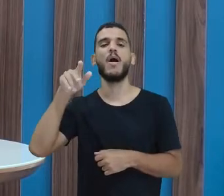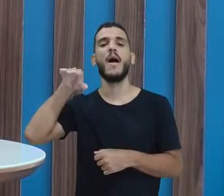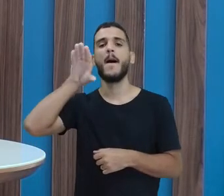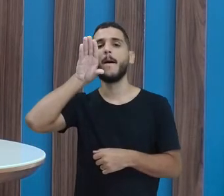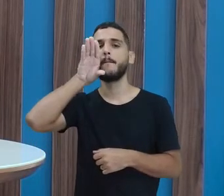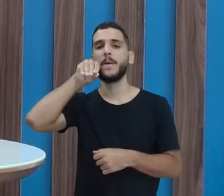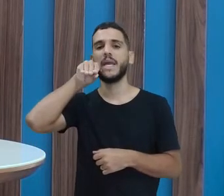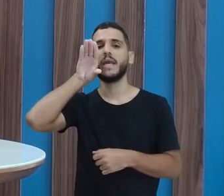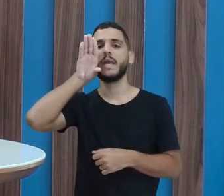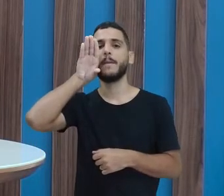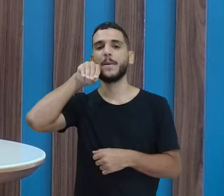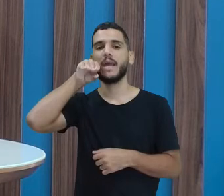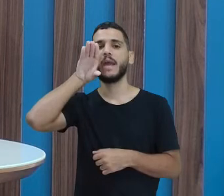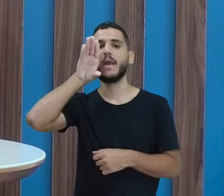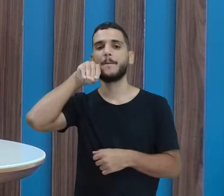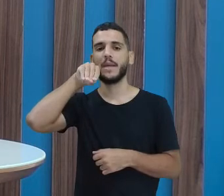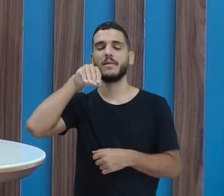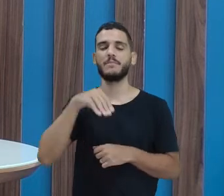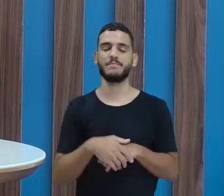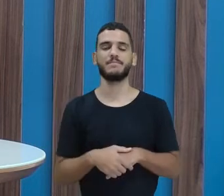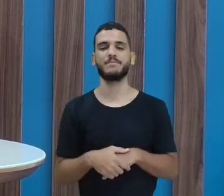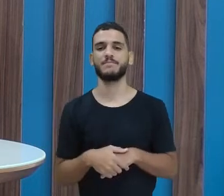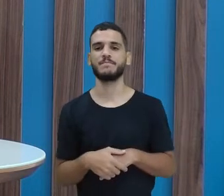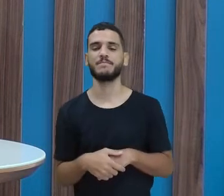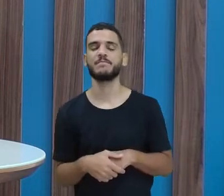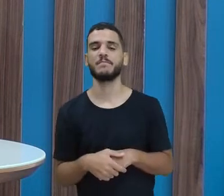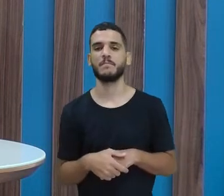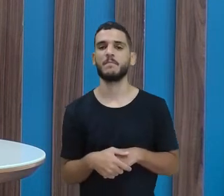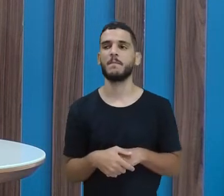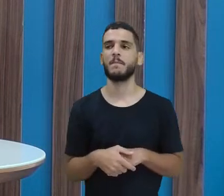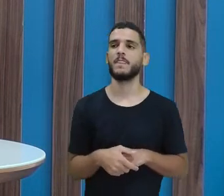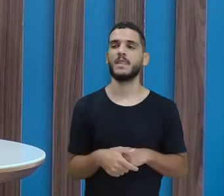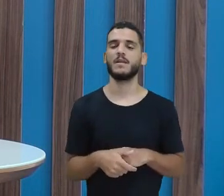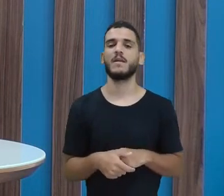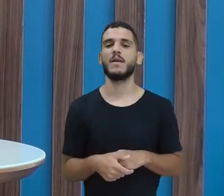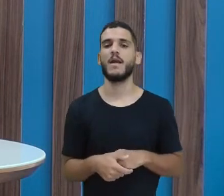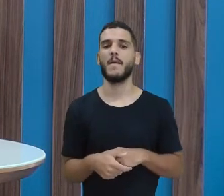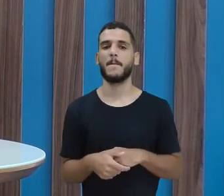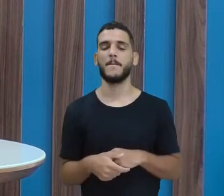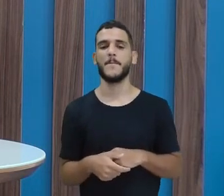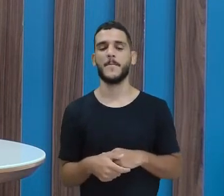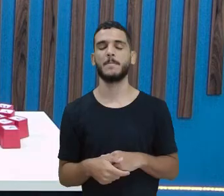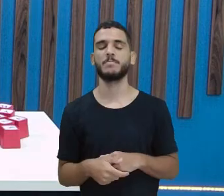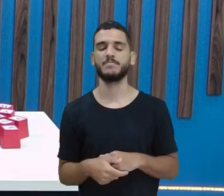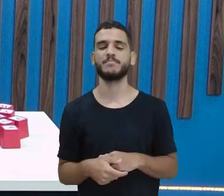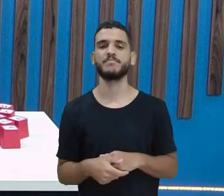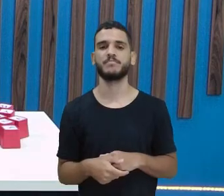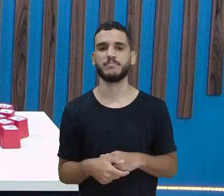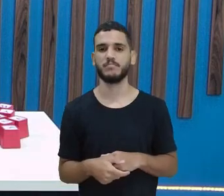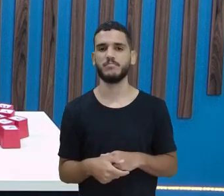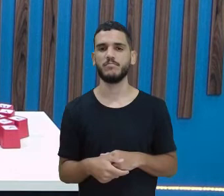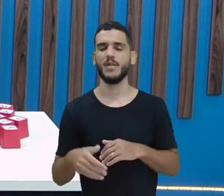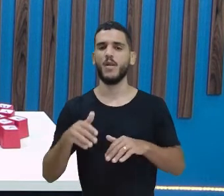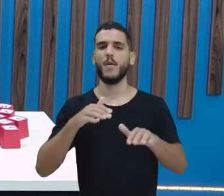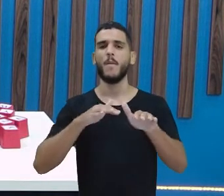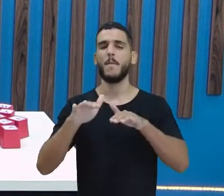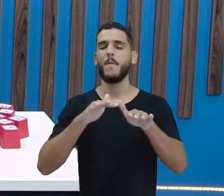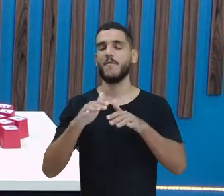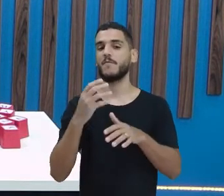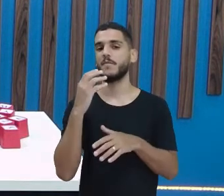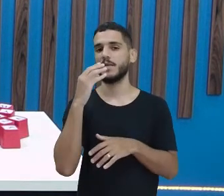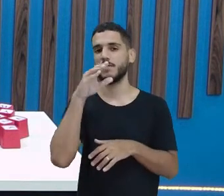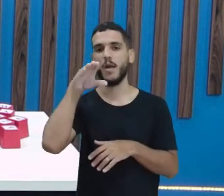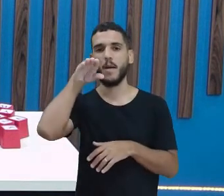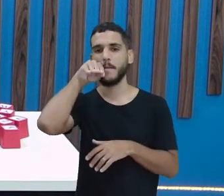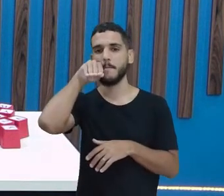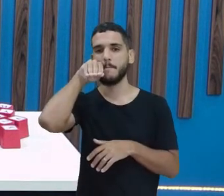Muitas crianças se confundem com P e B. Porque é muito parecido, não é? O movimento da boca é